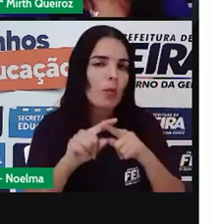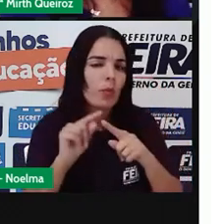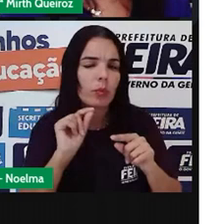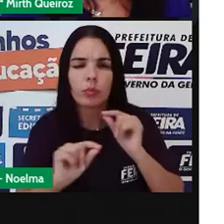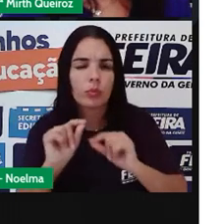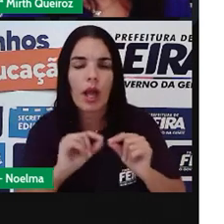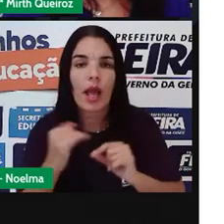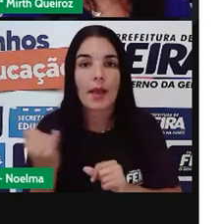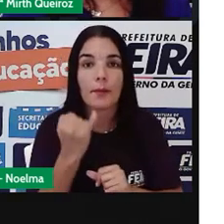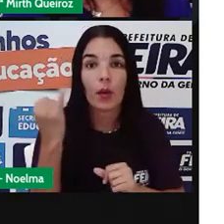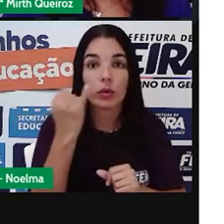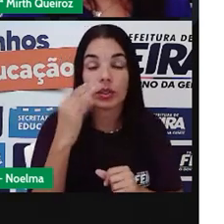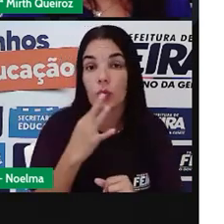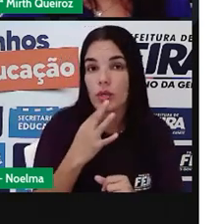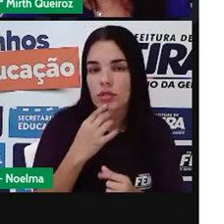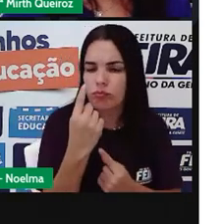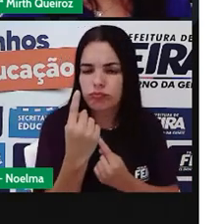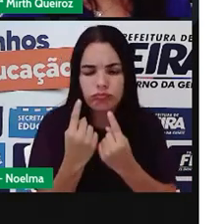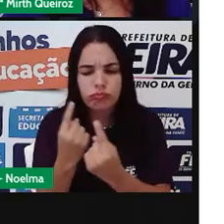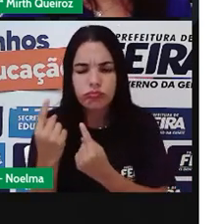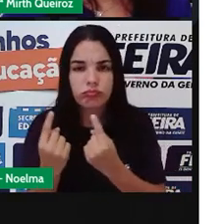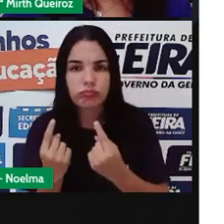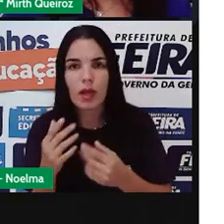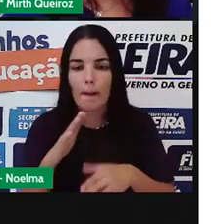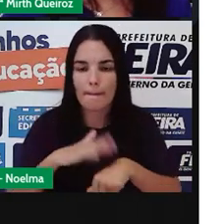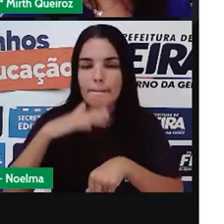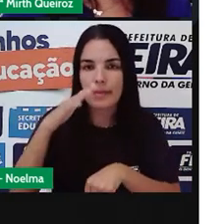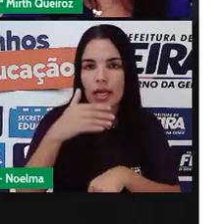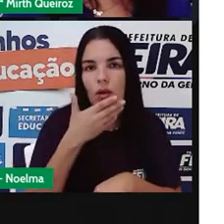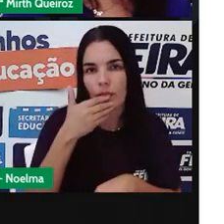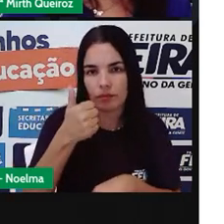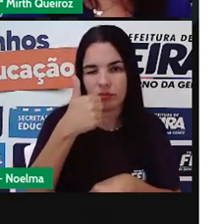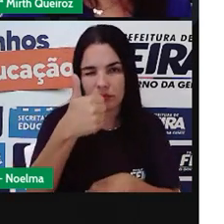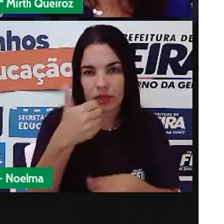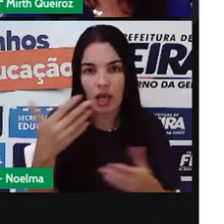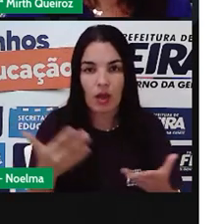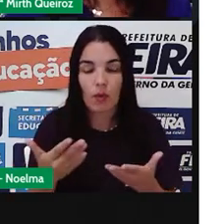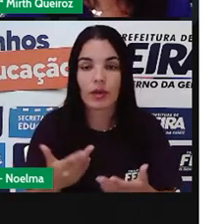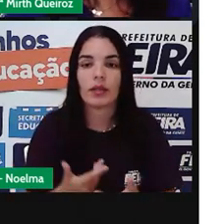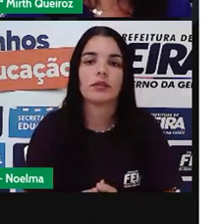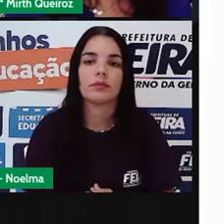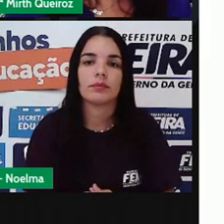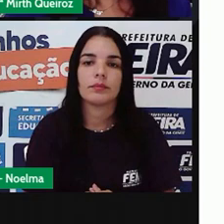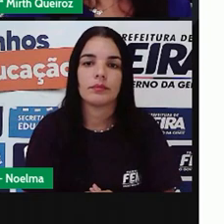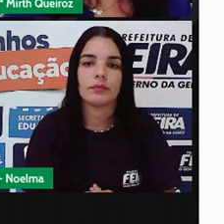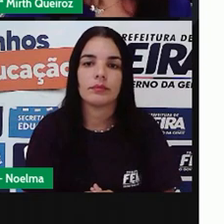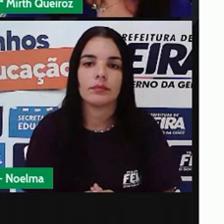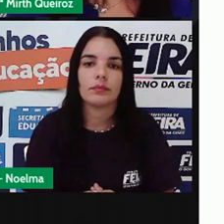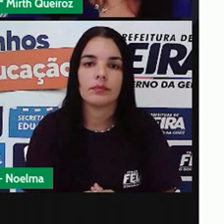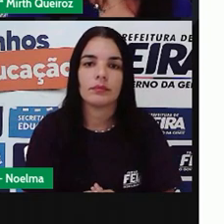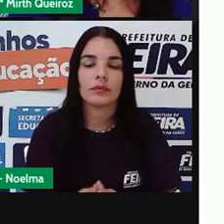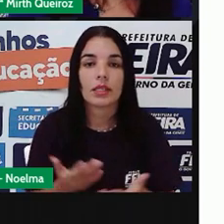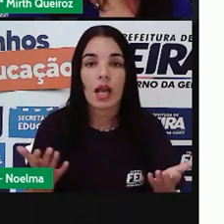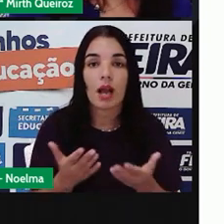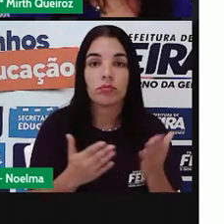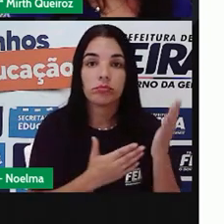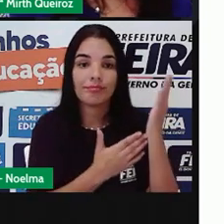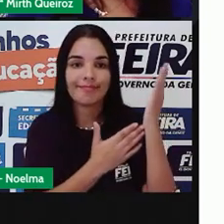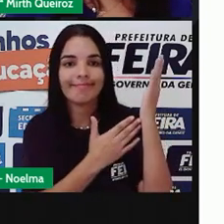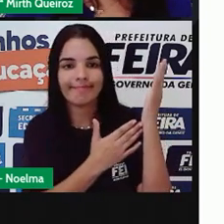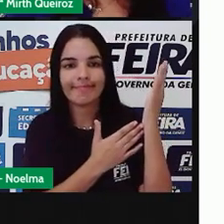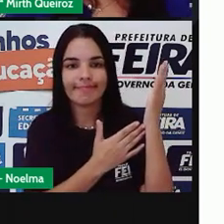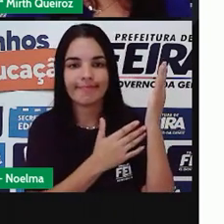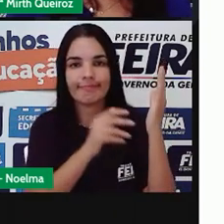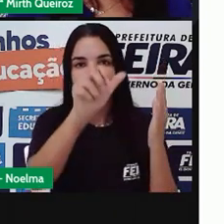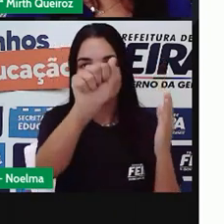mais sobre ele. E é isso que nós vamos fazer neste momento. O solo arenoso.